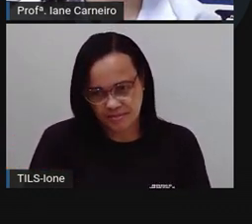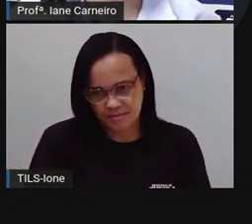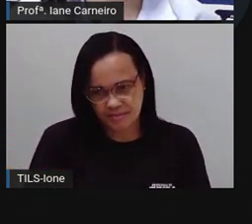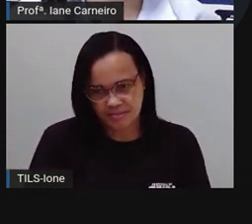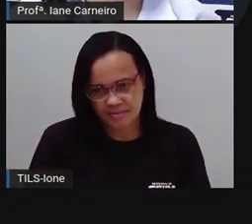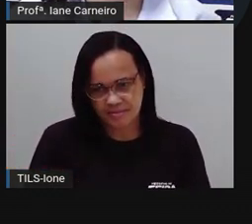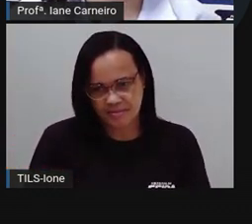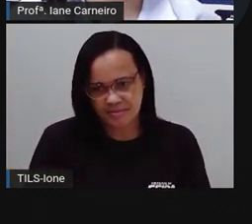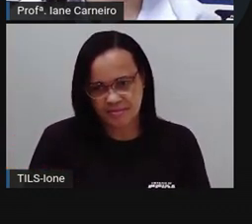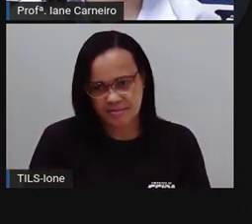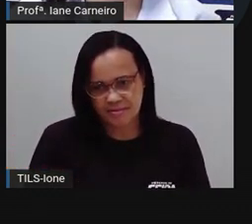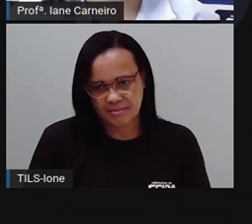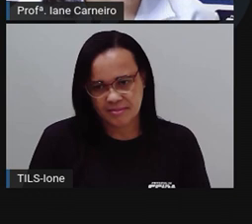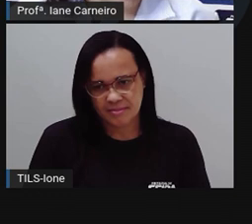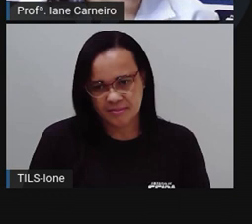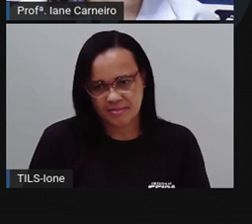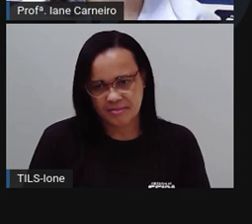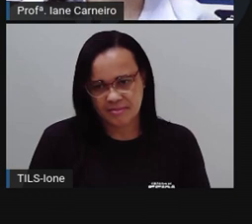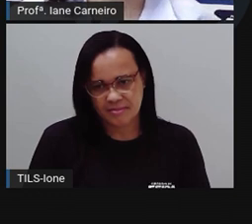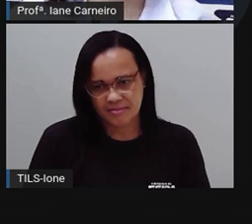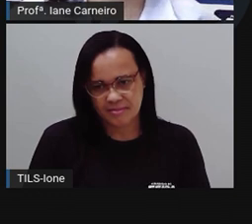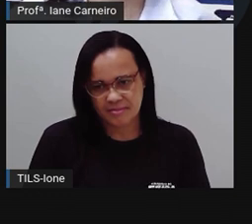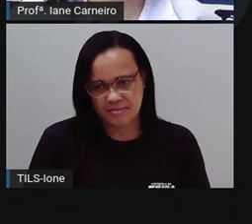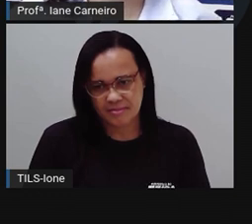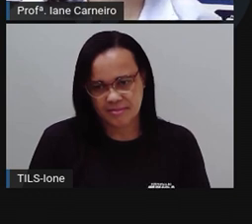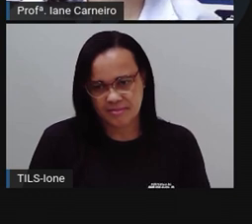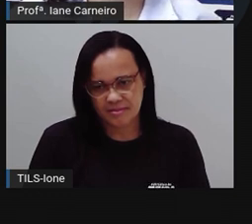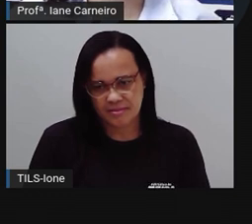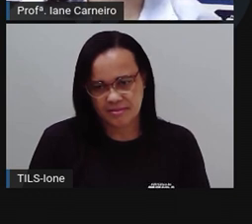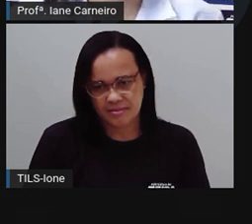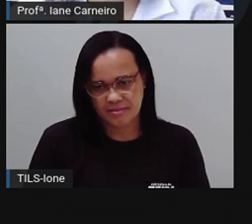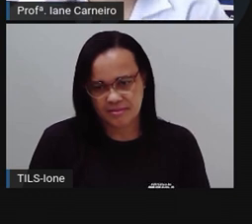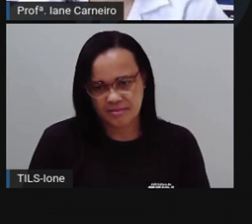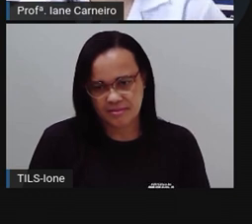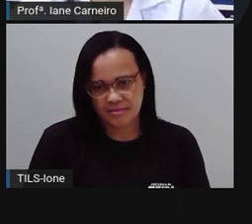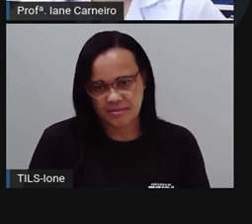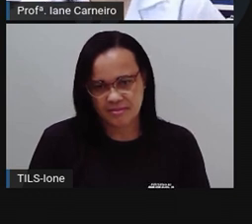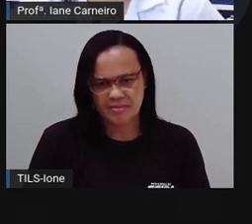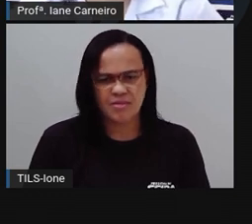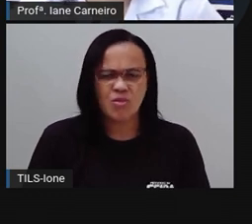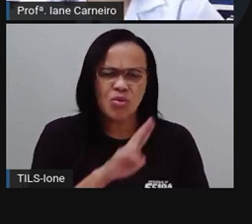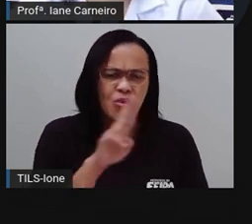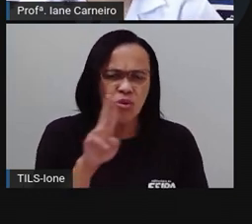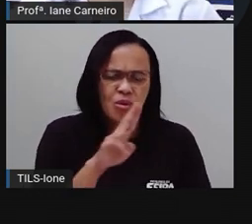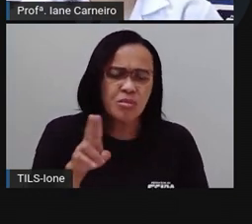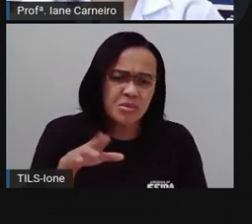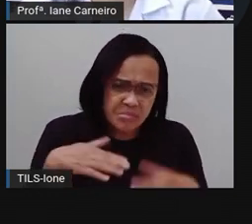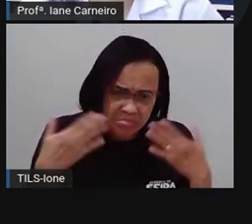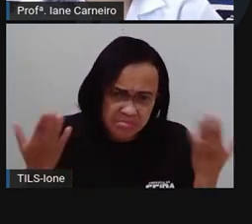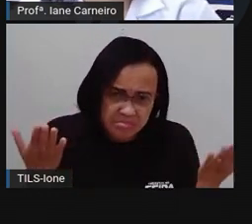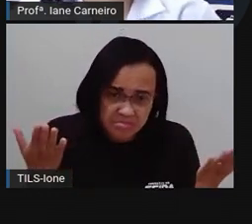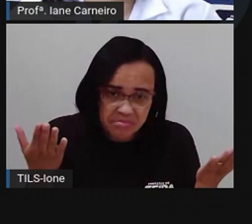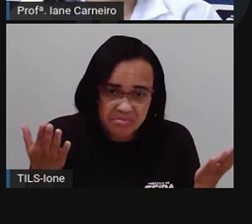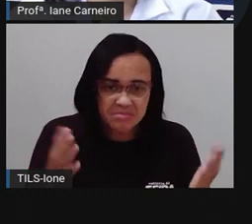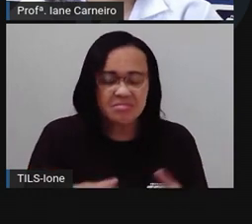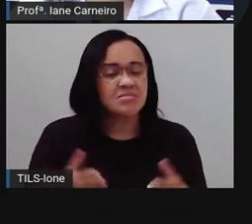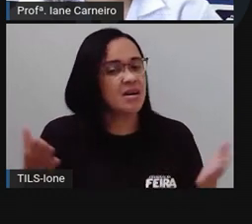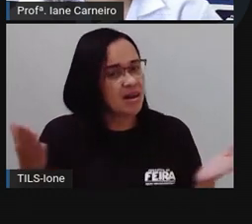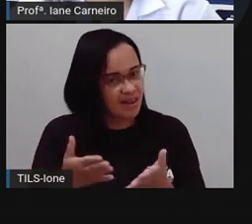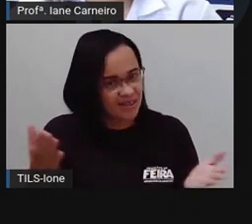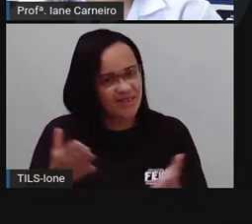E tem outra aqui. Que nome é esse? Olha só. Agora tá fácil.